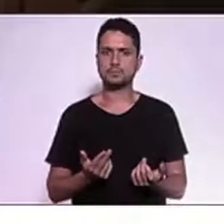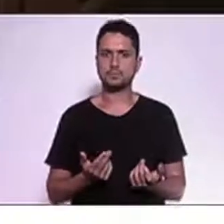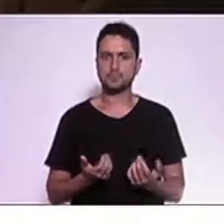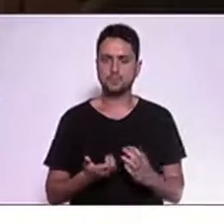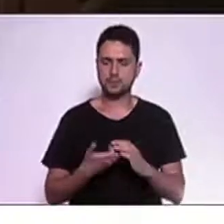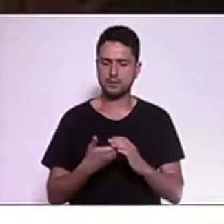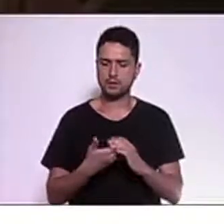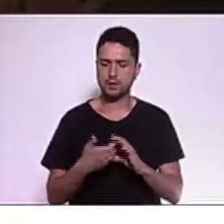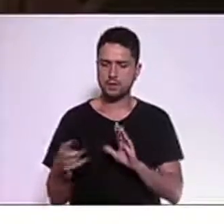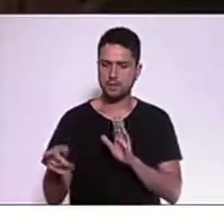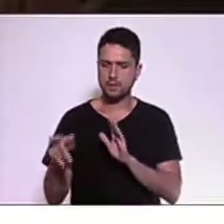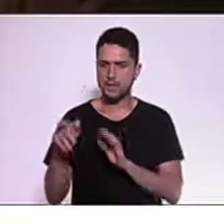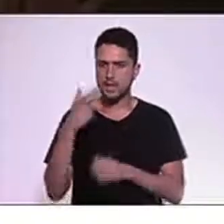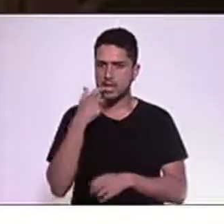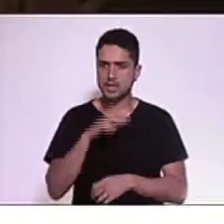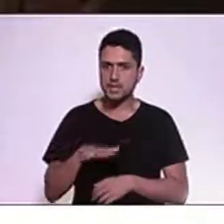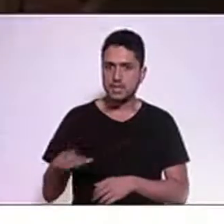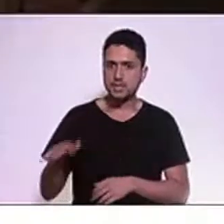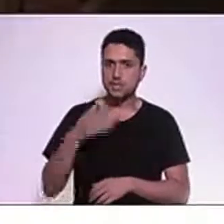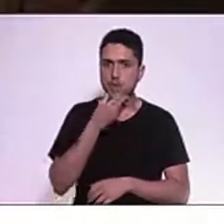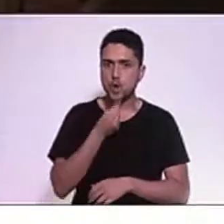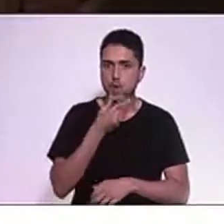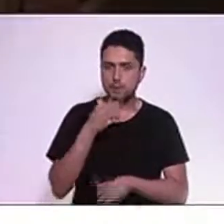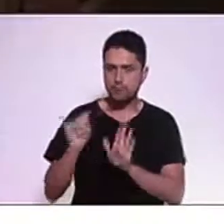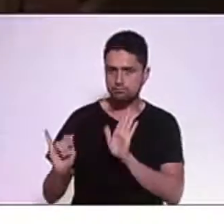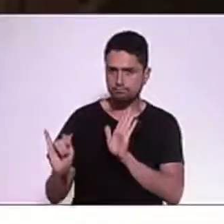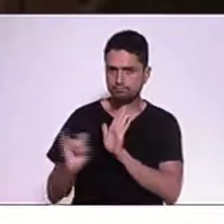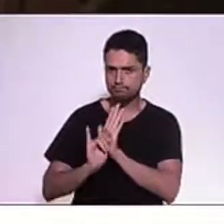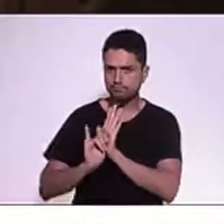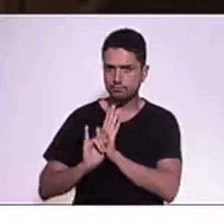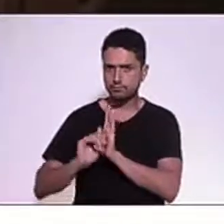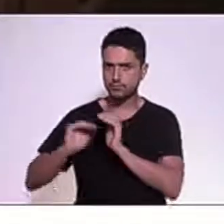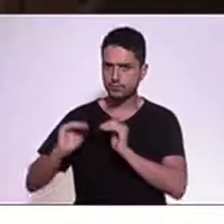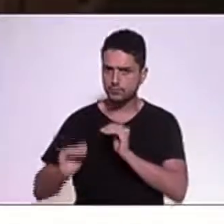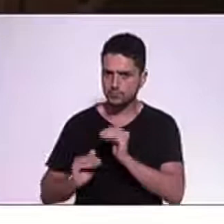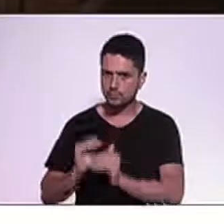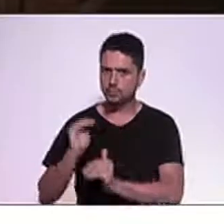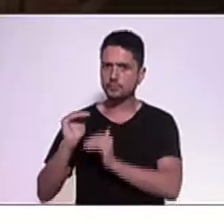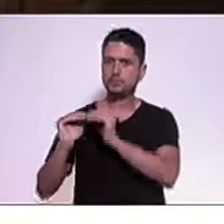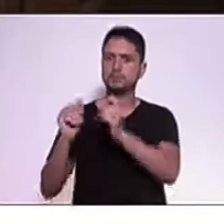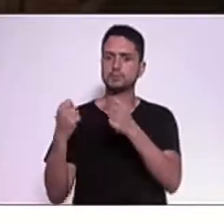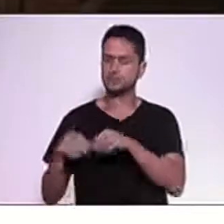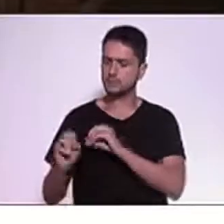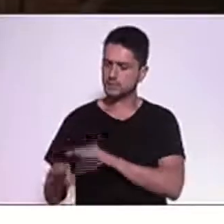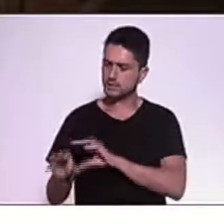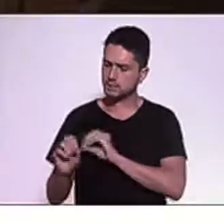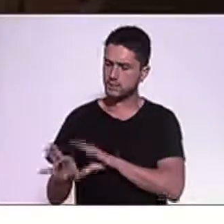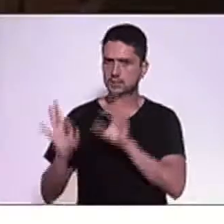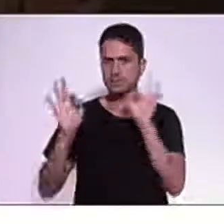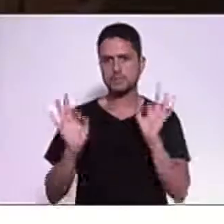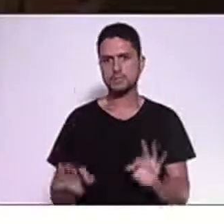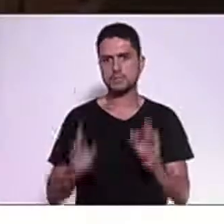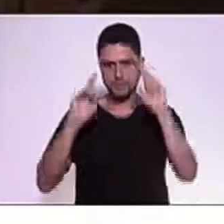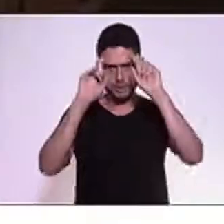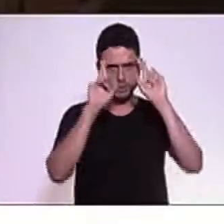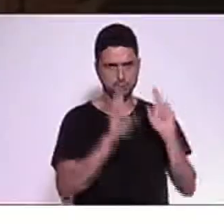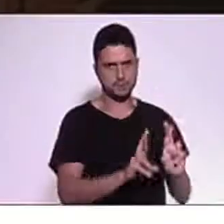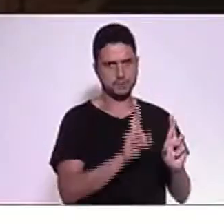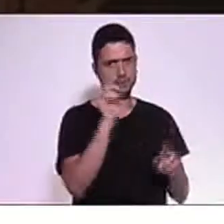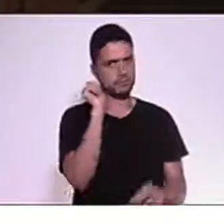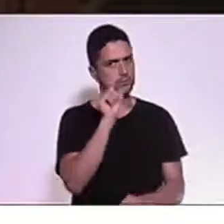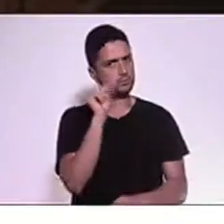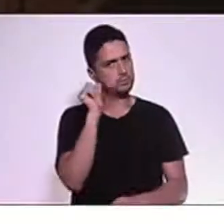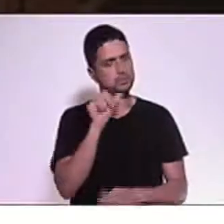ainda. Então é fundamental que a gente possa sim ter o debate, que possa transformar esses jovens